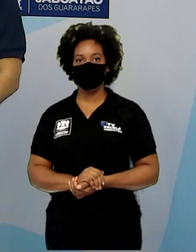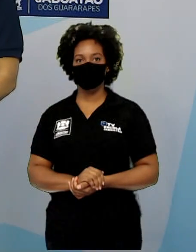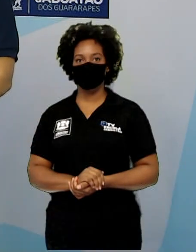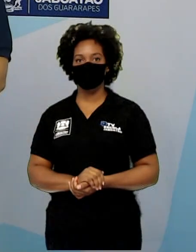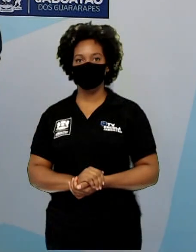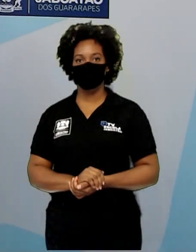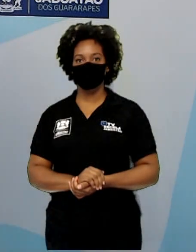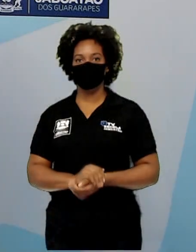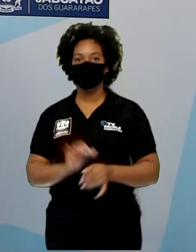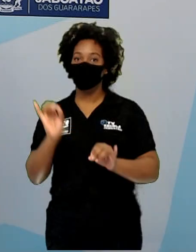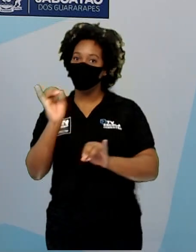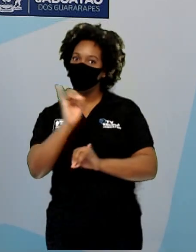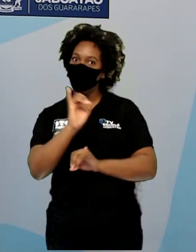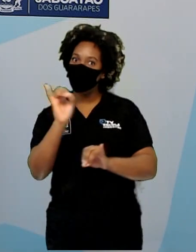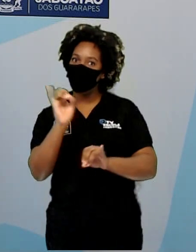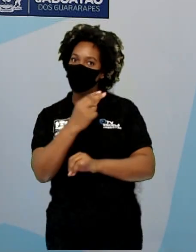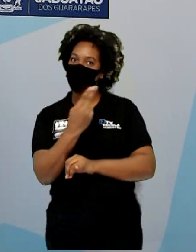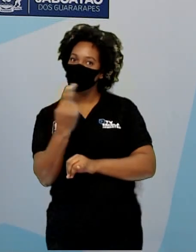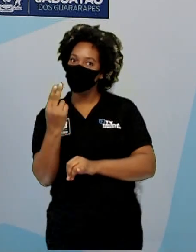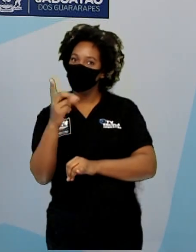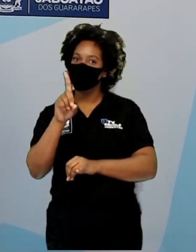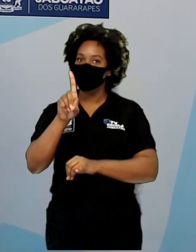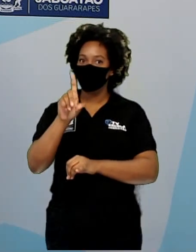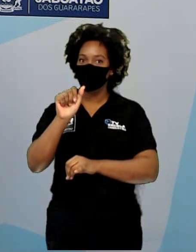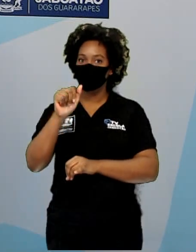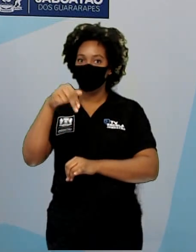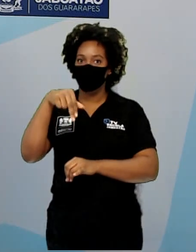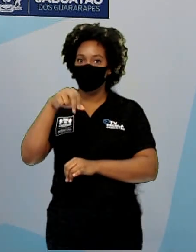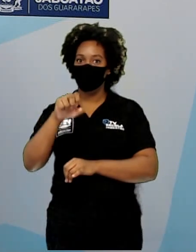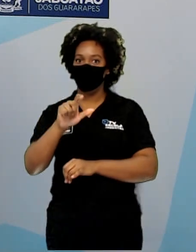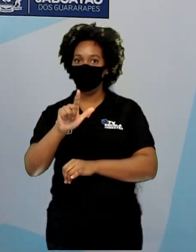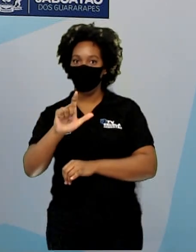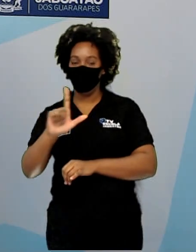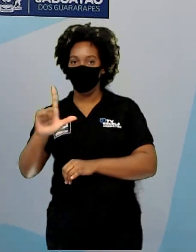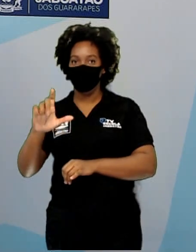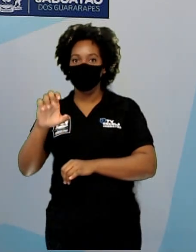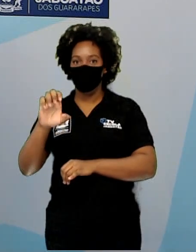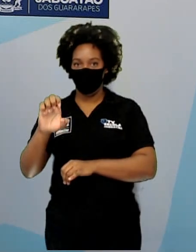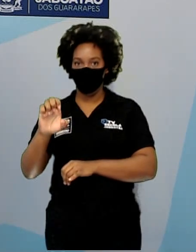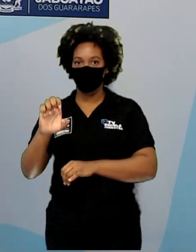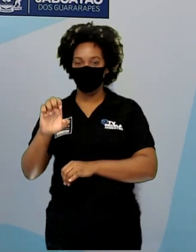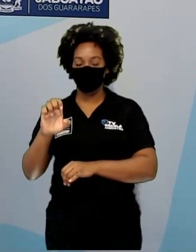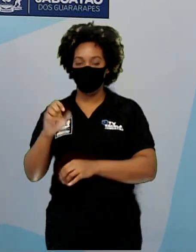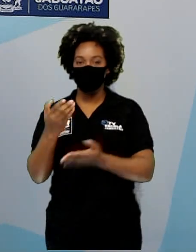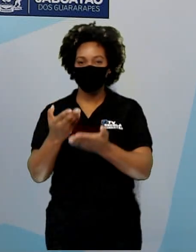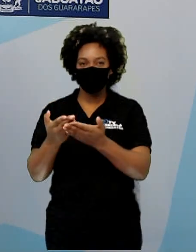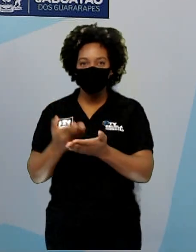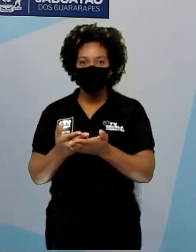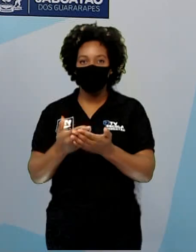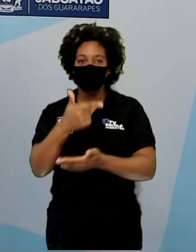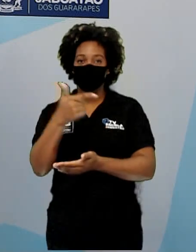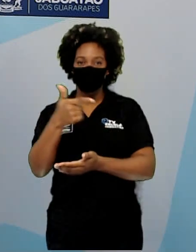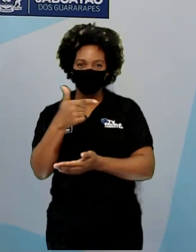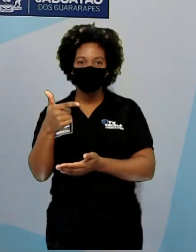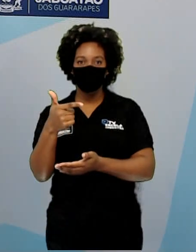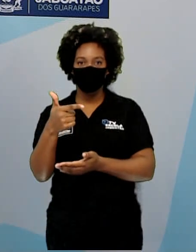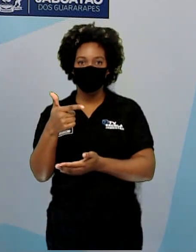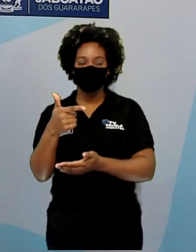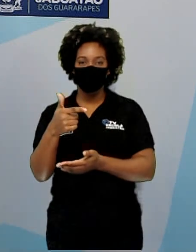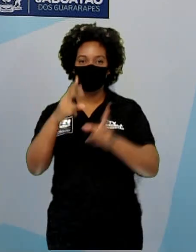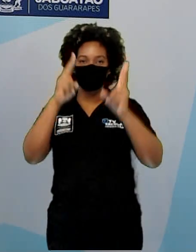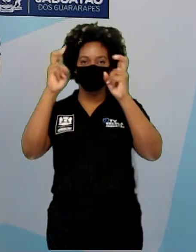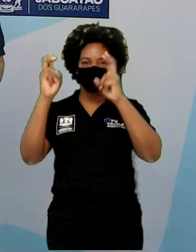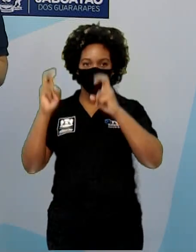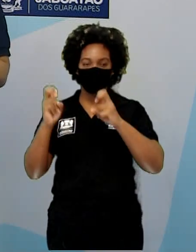Oi gente, meu nome é Daniele e hoje a gente vai ter uma aula para o módulo 2 da educação de jovens e adultos. Nosso tema vai ser produção